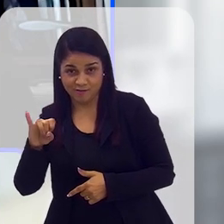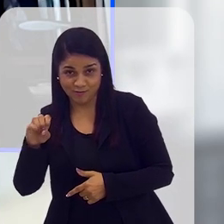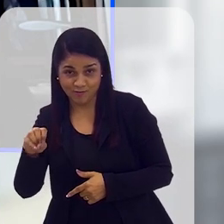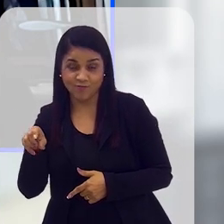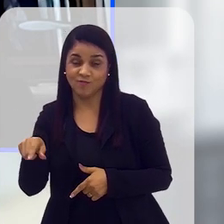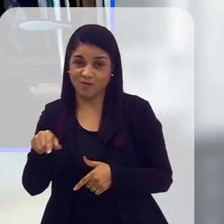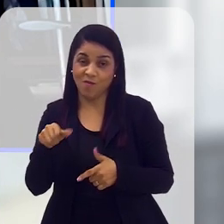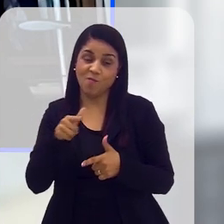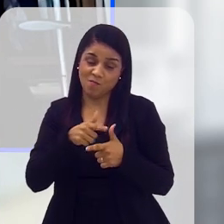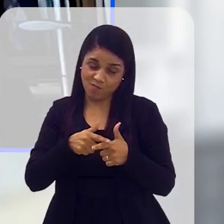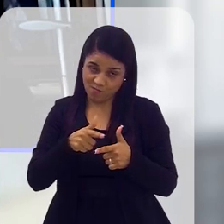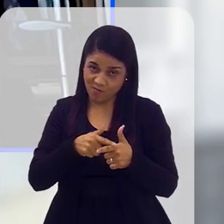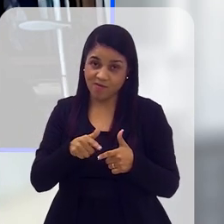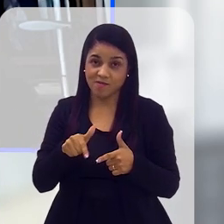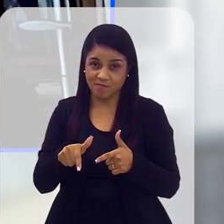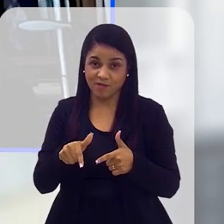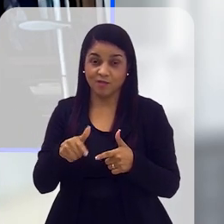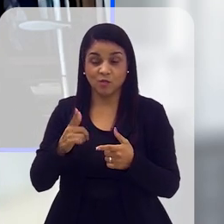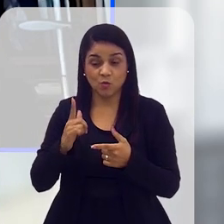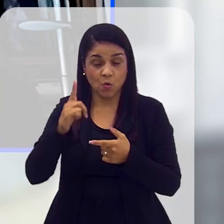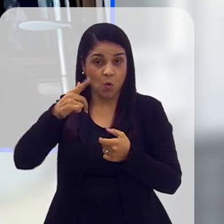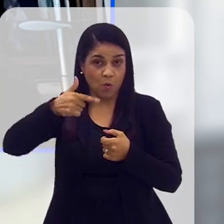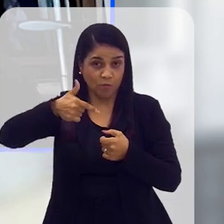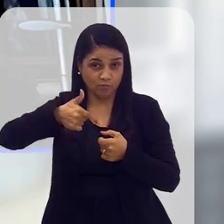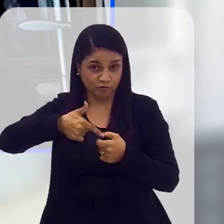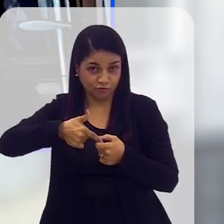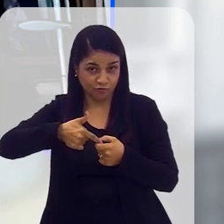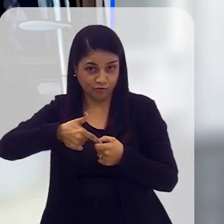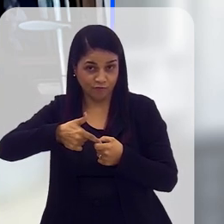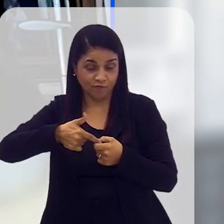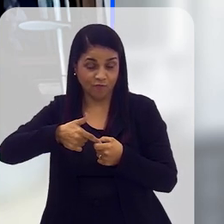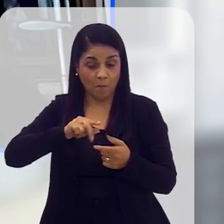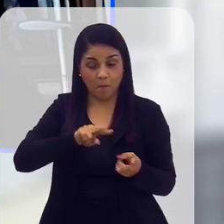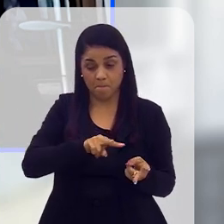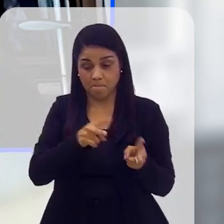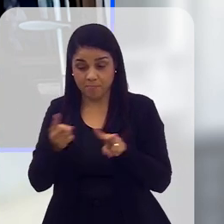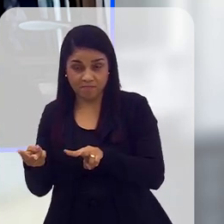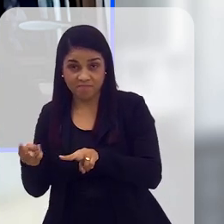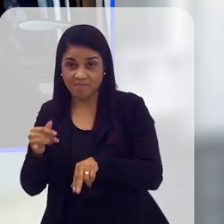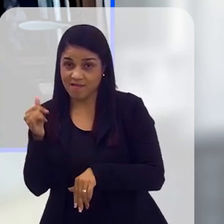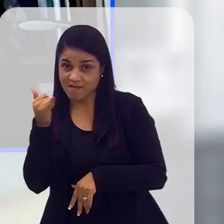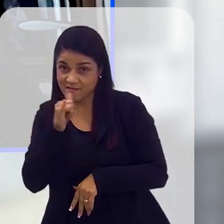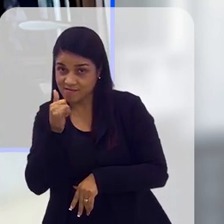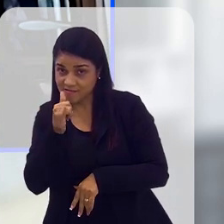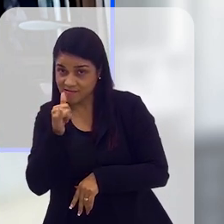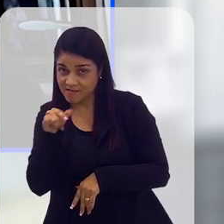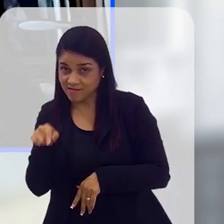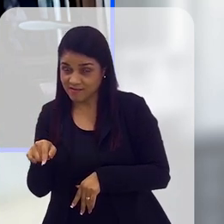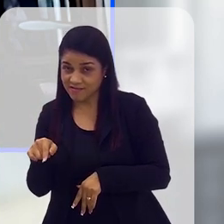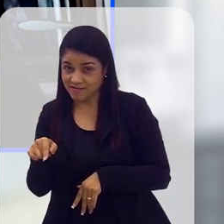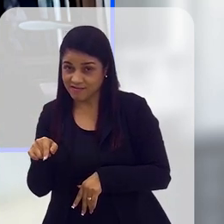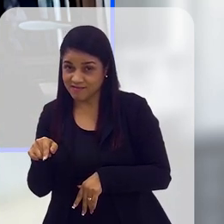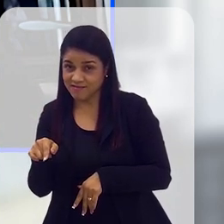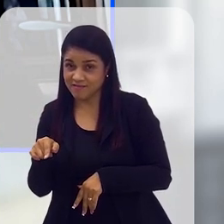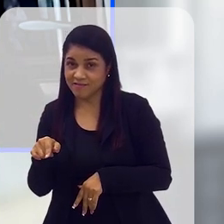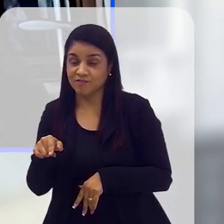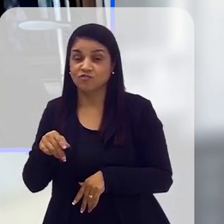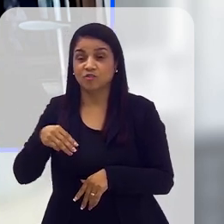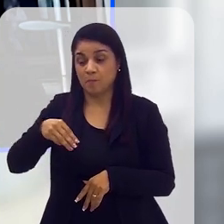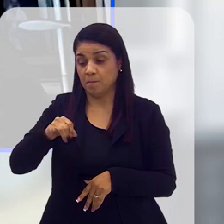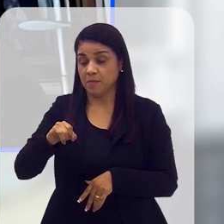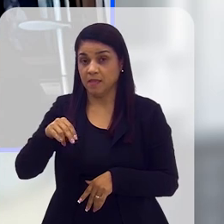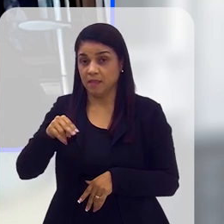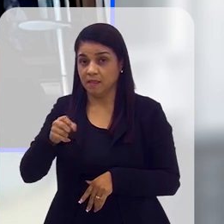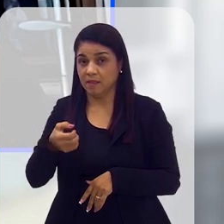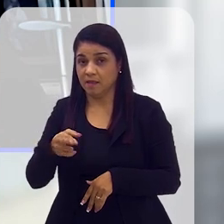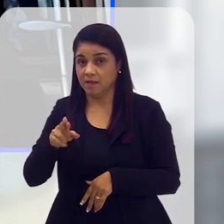da frota de combustível, de queima de combustível para a frota elétrica vai implicar uma quantidade gigantesca de